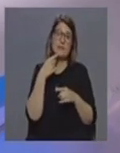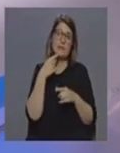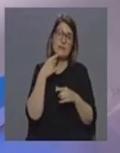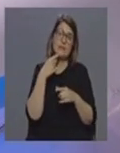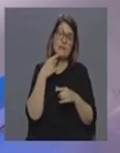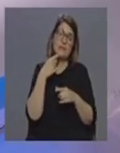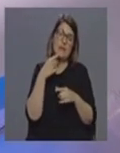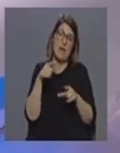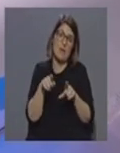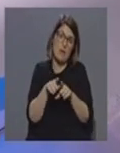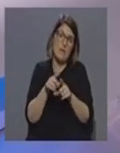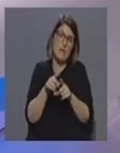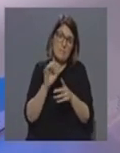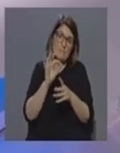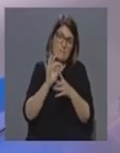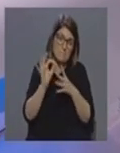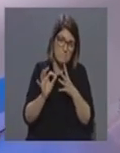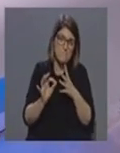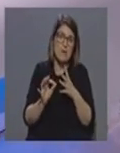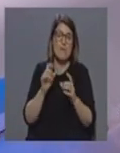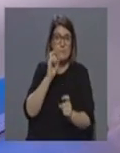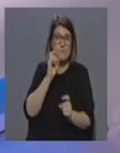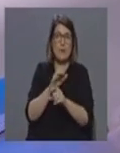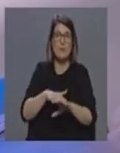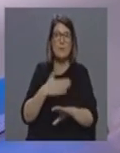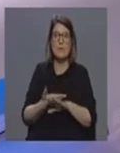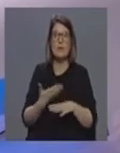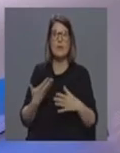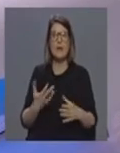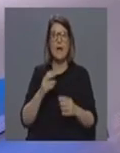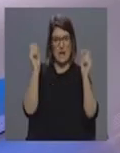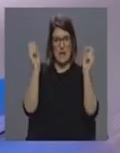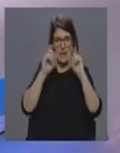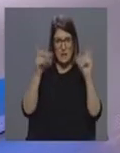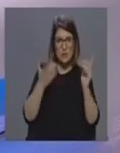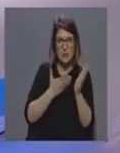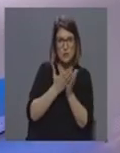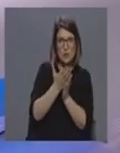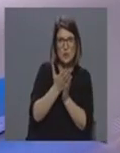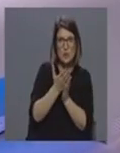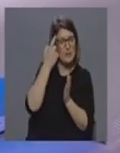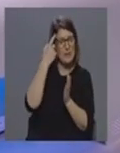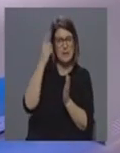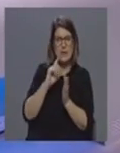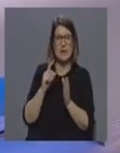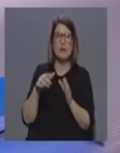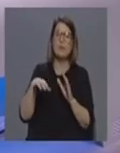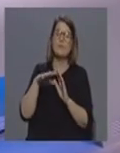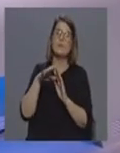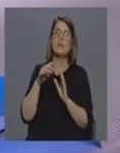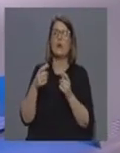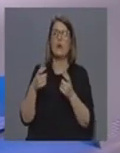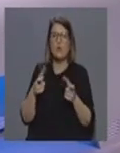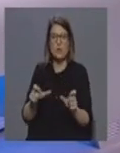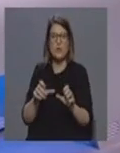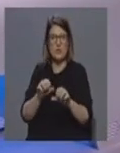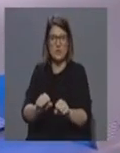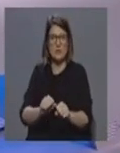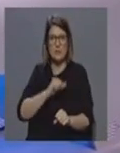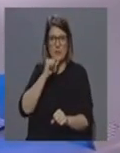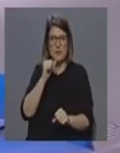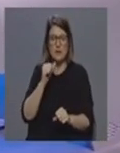região. Para já, a região vai manter-se em estado de alerta e não está prevista uma passagem em estado de contingência, pelo menos nesta fase?